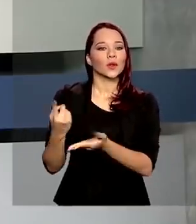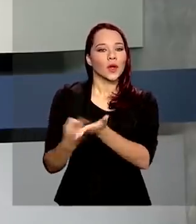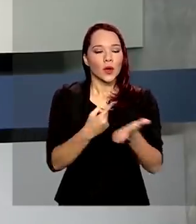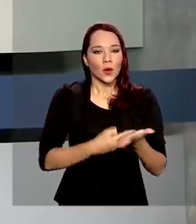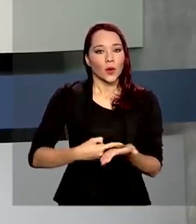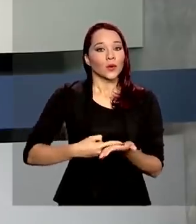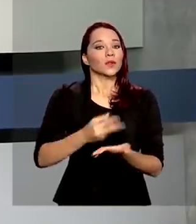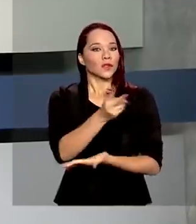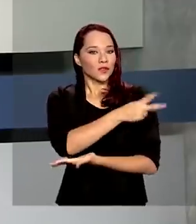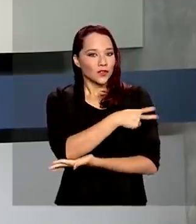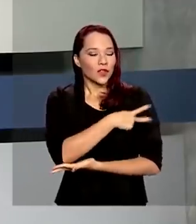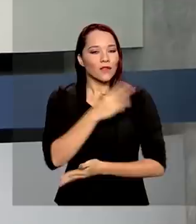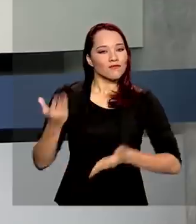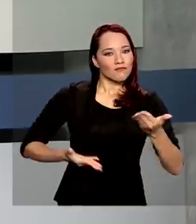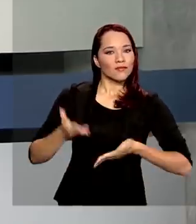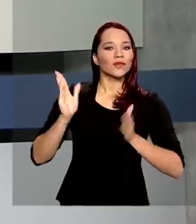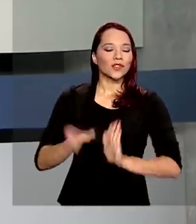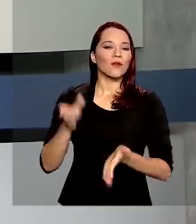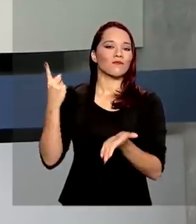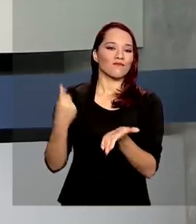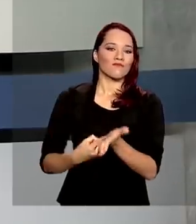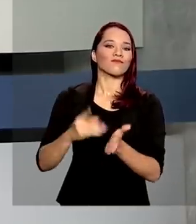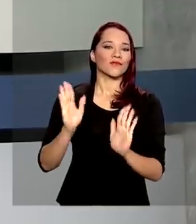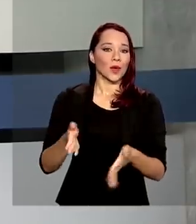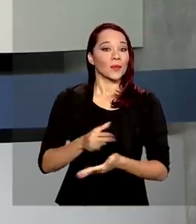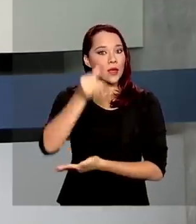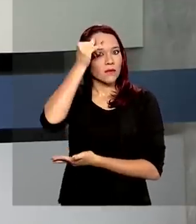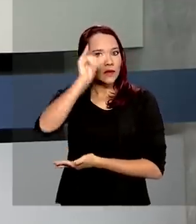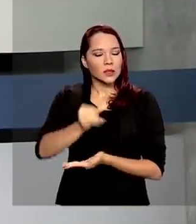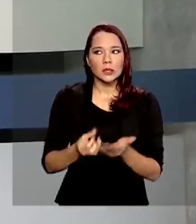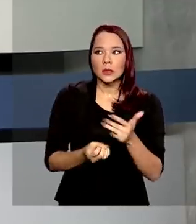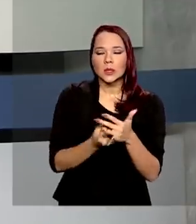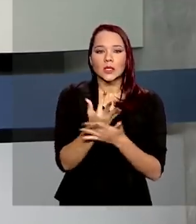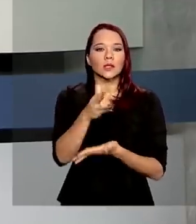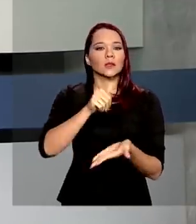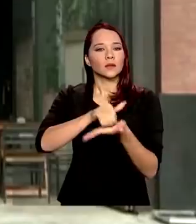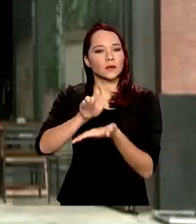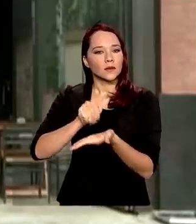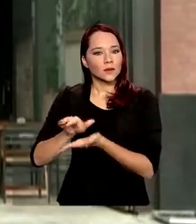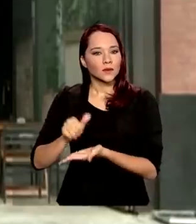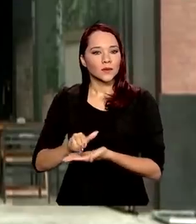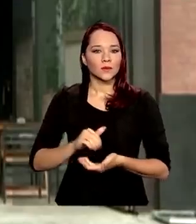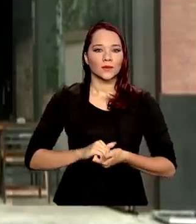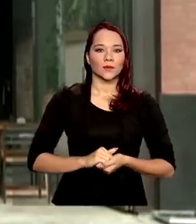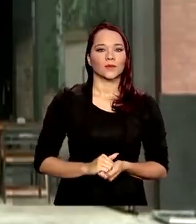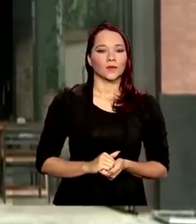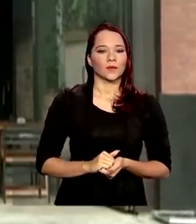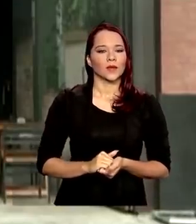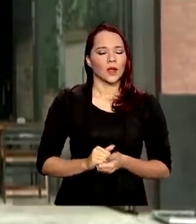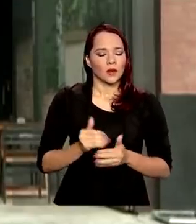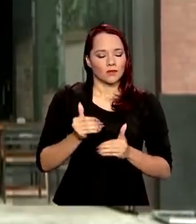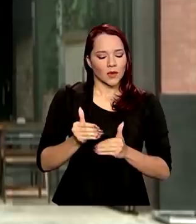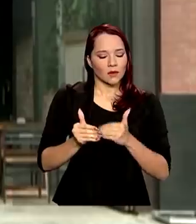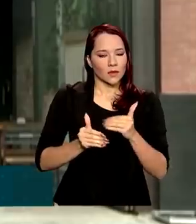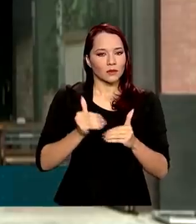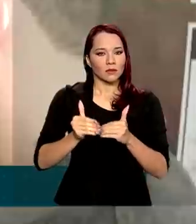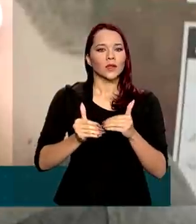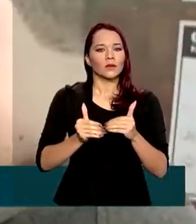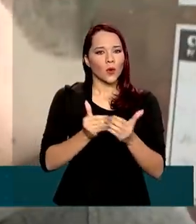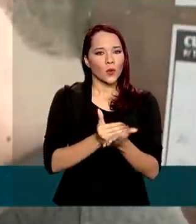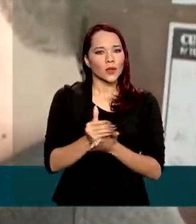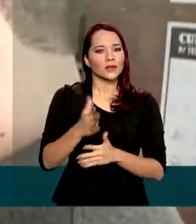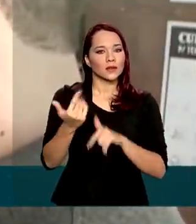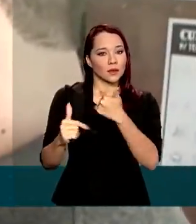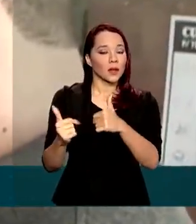entre patrões e empregados já foram feitos, evitando milhares de demissões. Aos poucos, a volta à rotina,